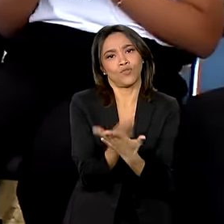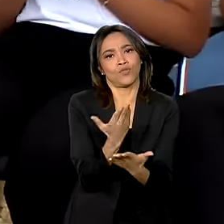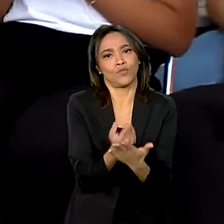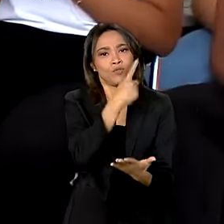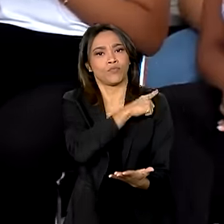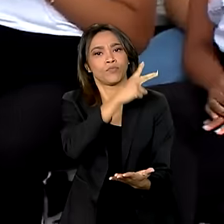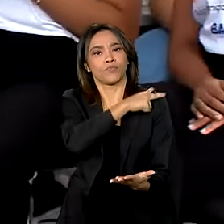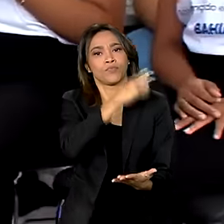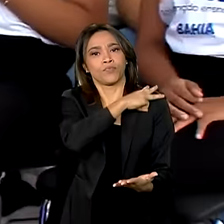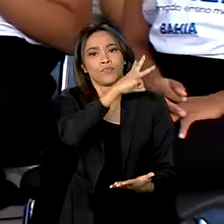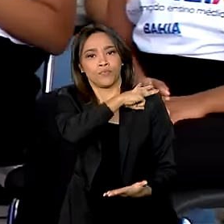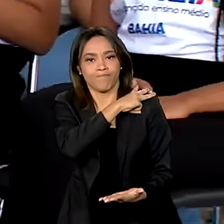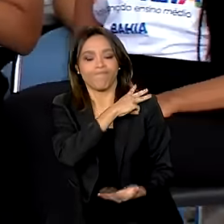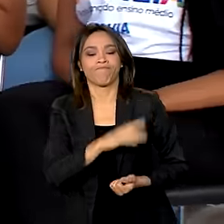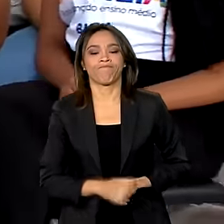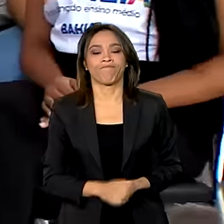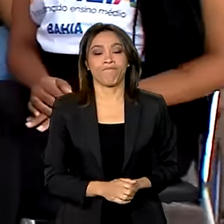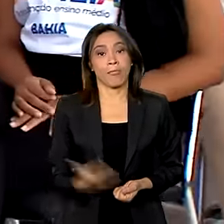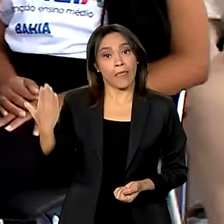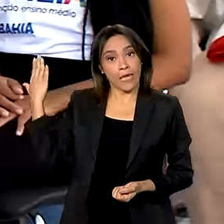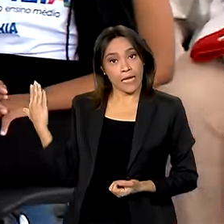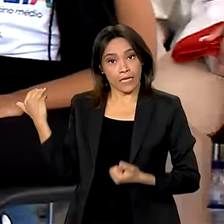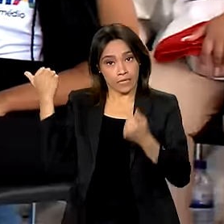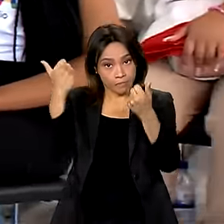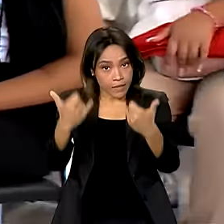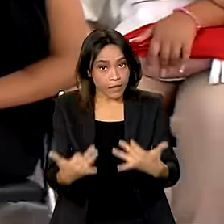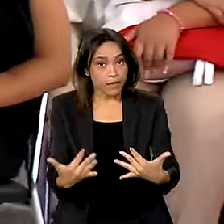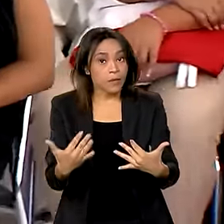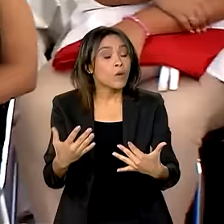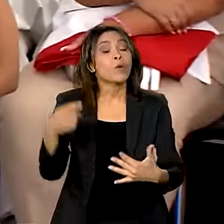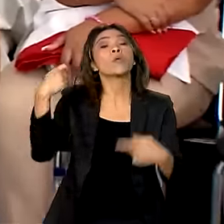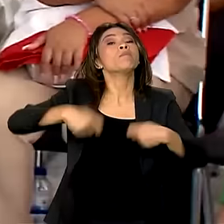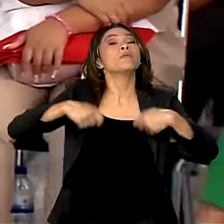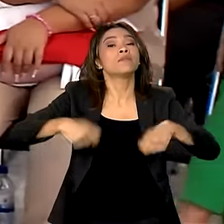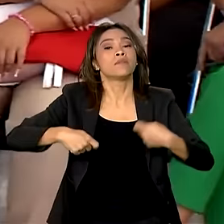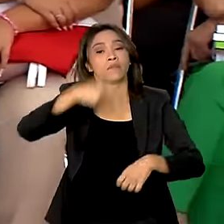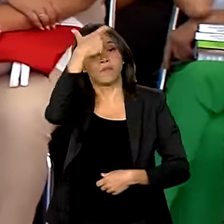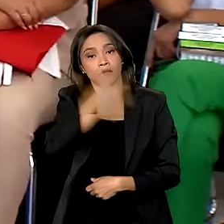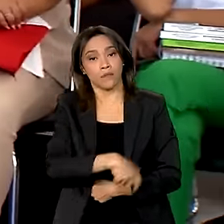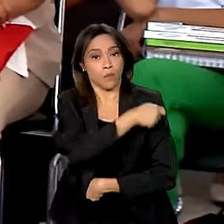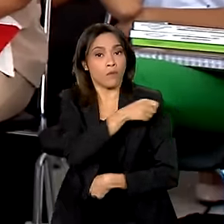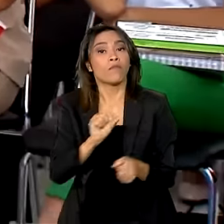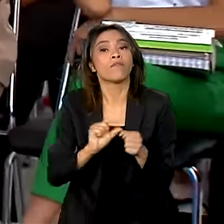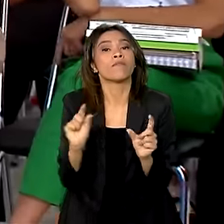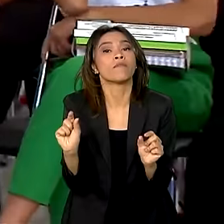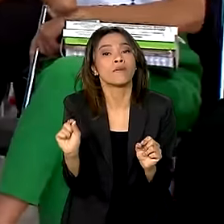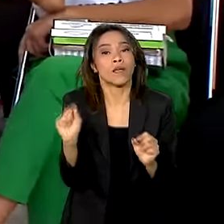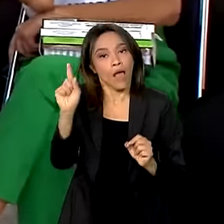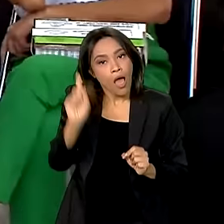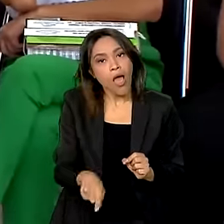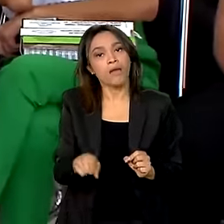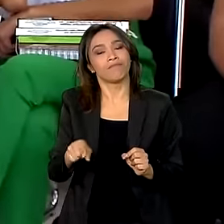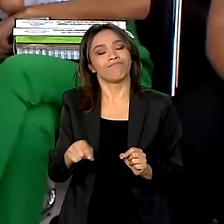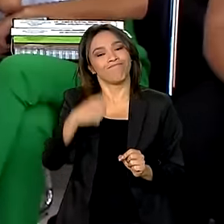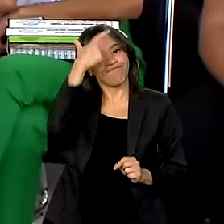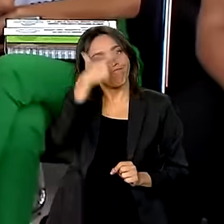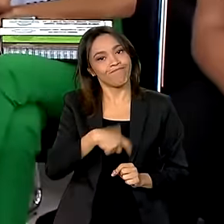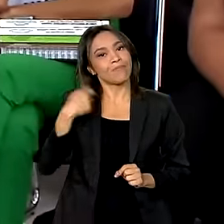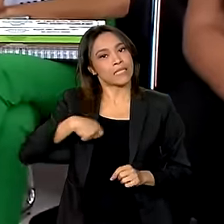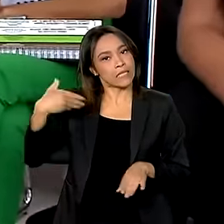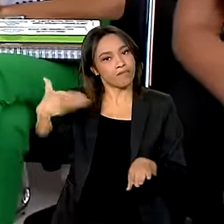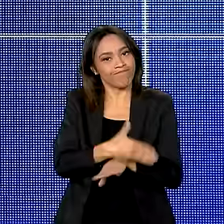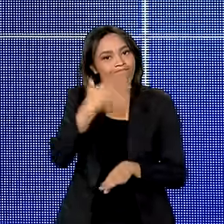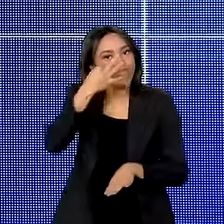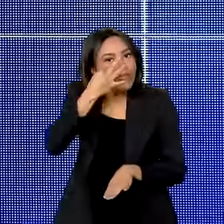Qual é a contrapartida do aluno? Primeiro, aluno vai ter que garantir mínimo de